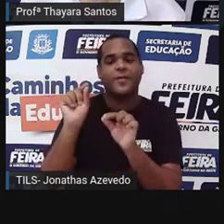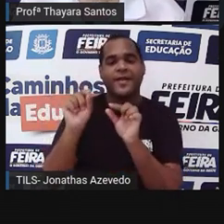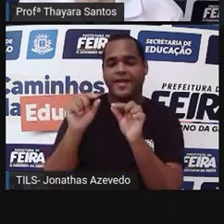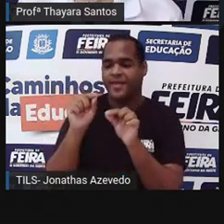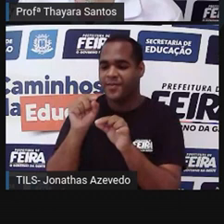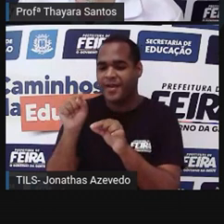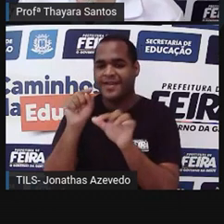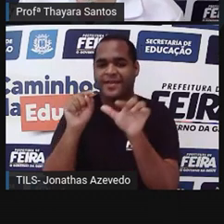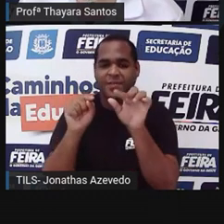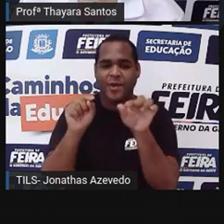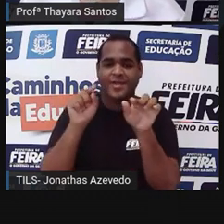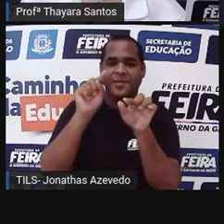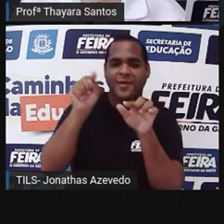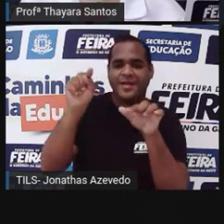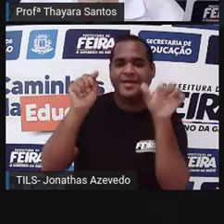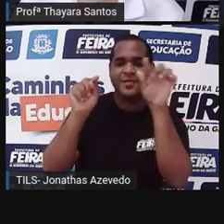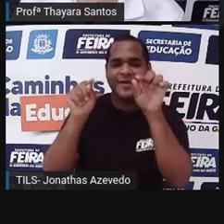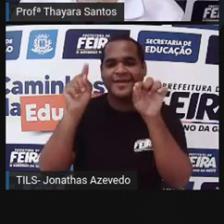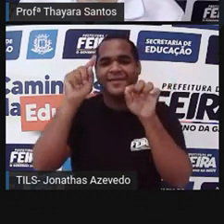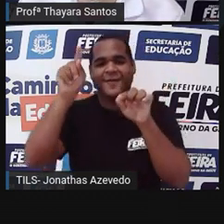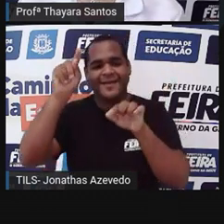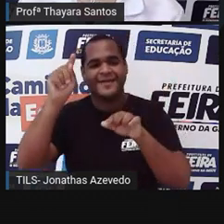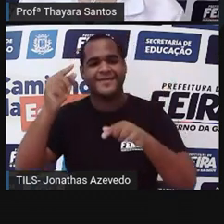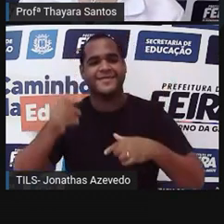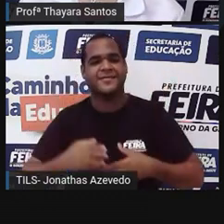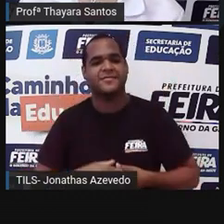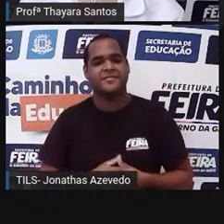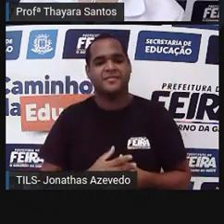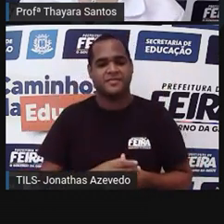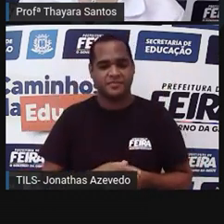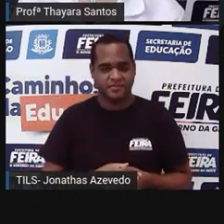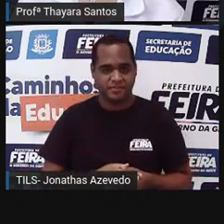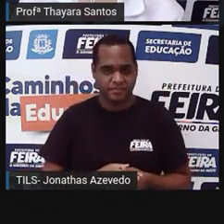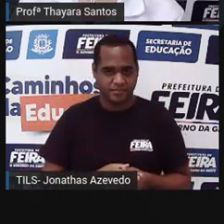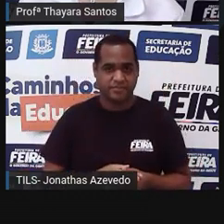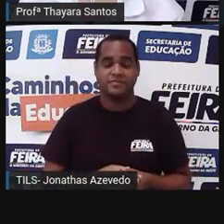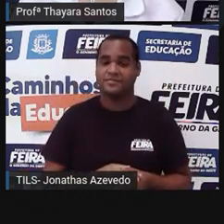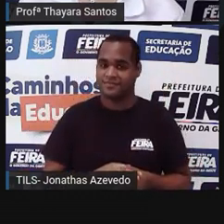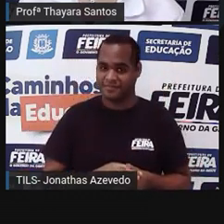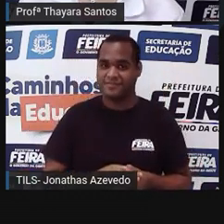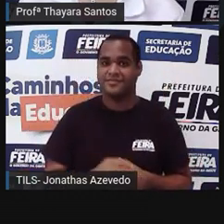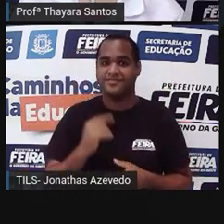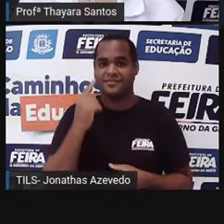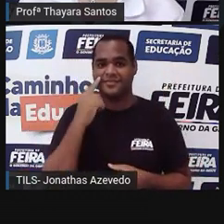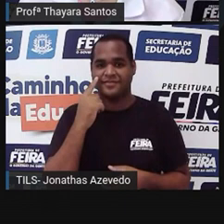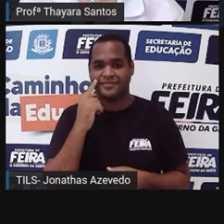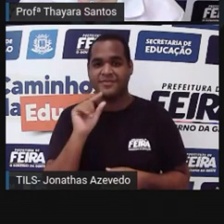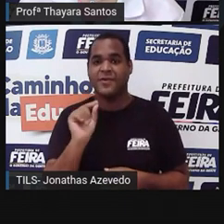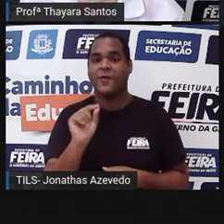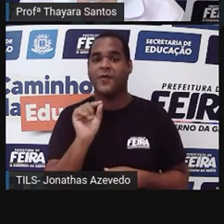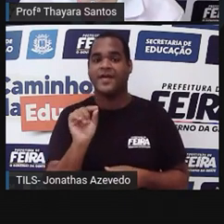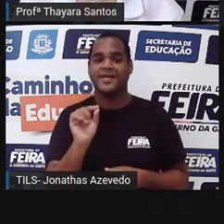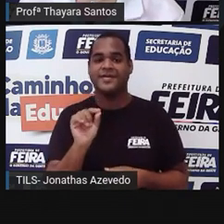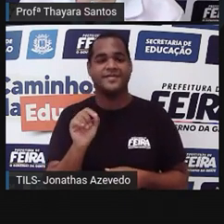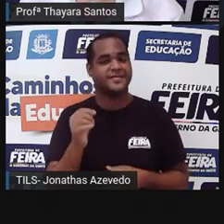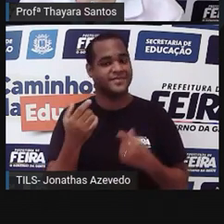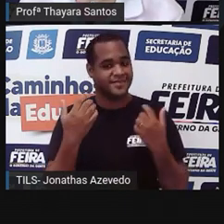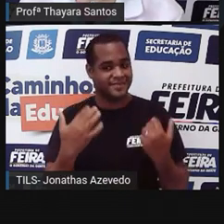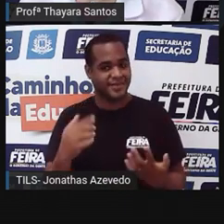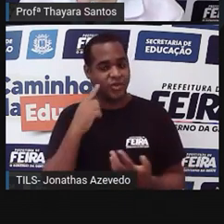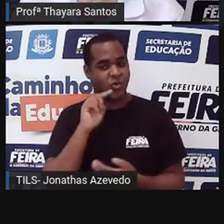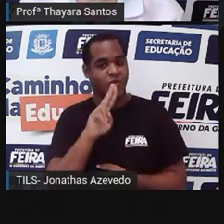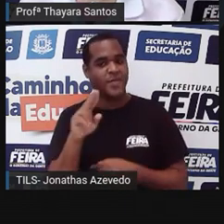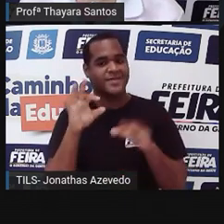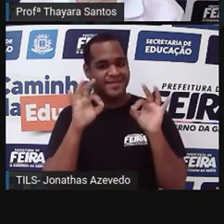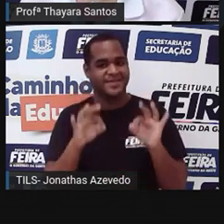bolinha aqui, outra cá, outra aqui, outra cá. Então a gente vai ter que colocar os nomes nas estruturas corretas.